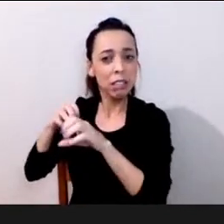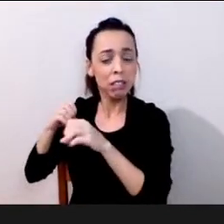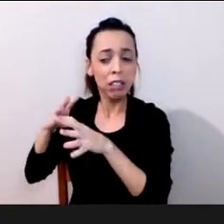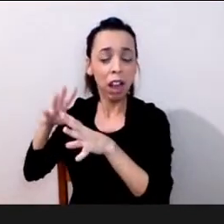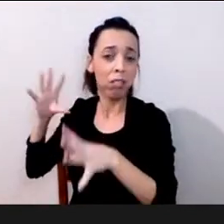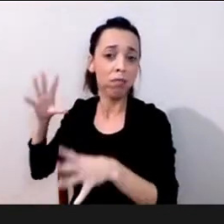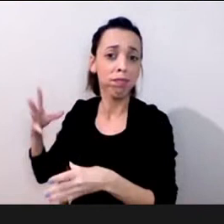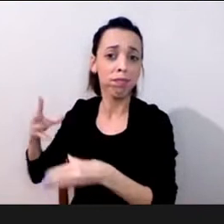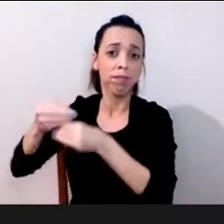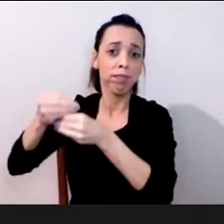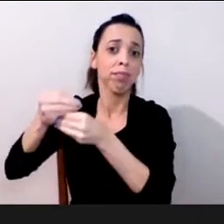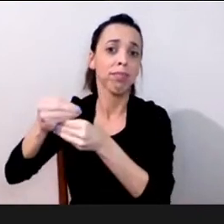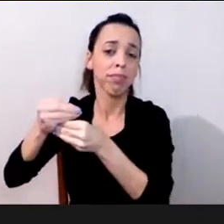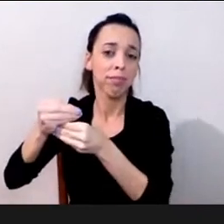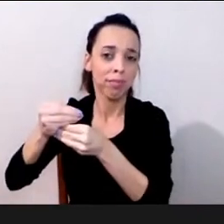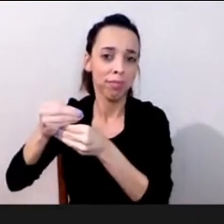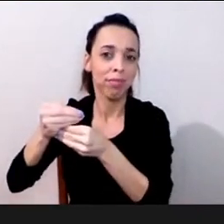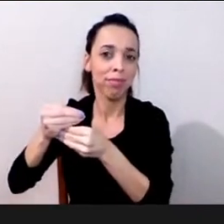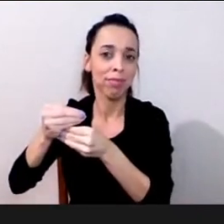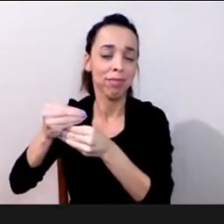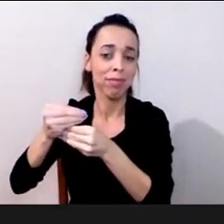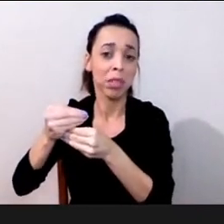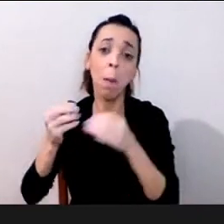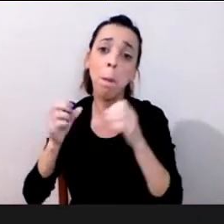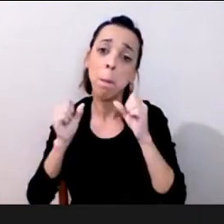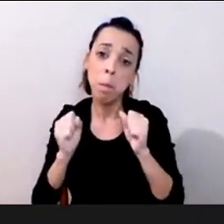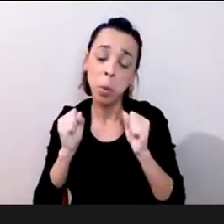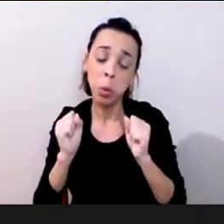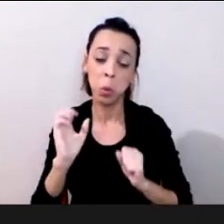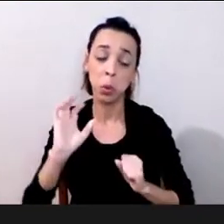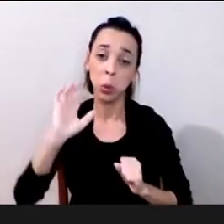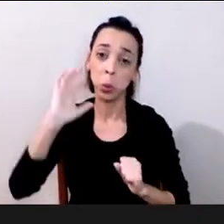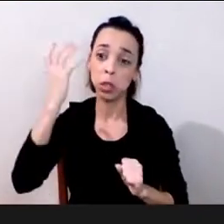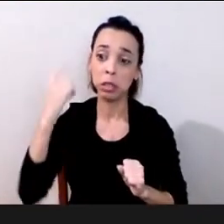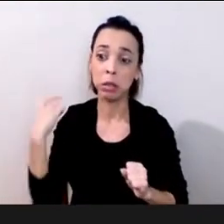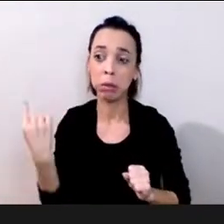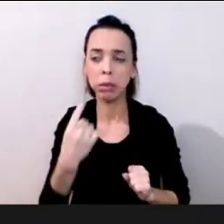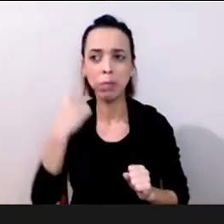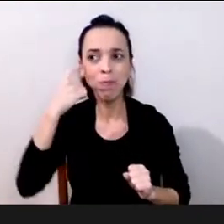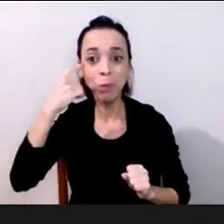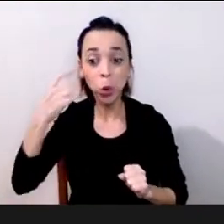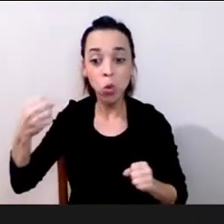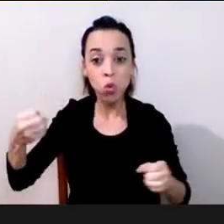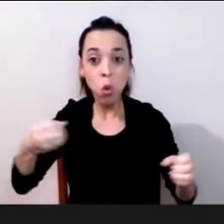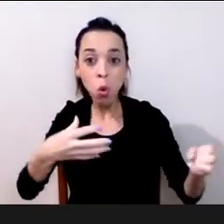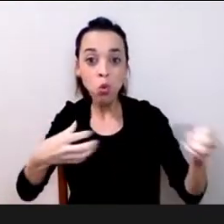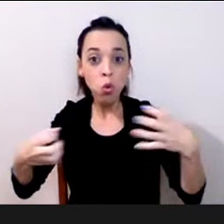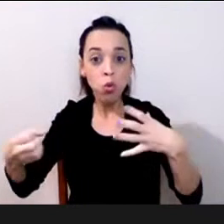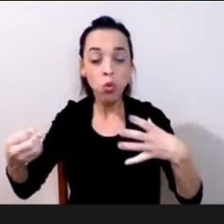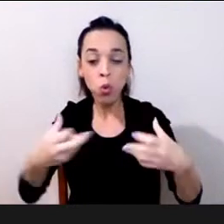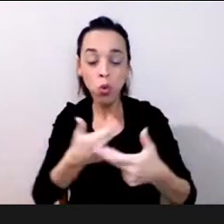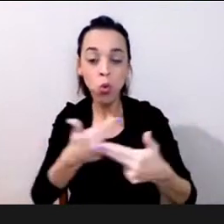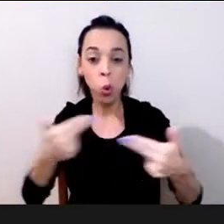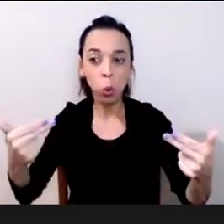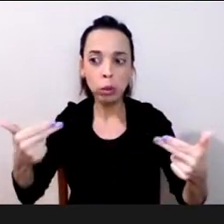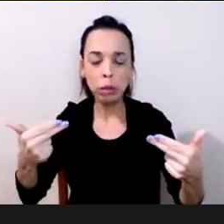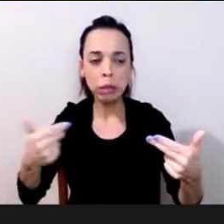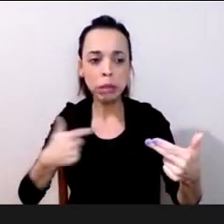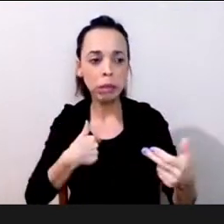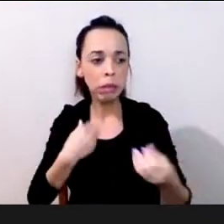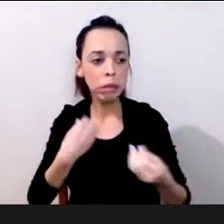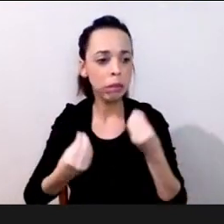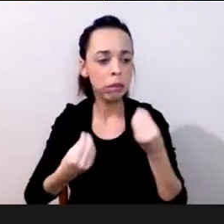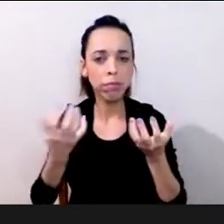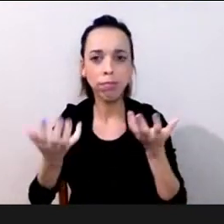assumir que às vezes a gente vai ficar sem saber o que fazer porque é novo né e nesse novo assim que é essa mudança de mentalidade que o professor cita de que